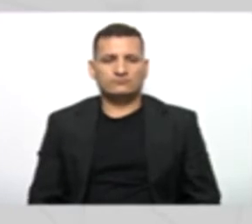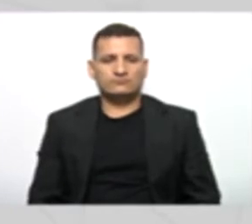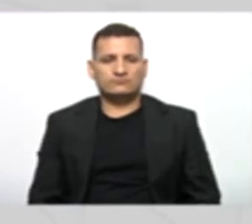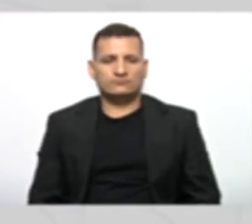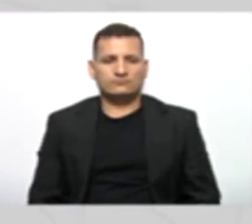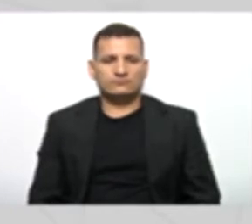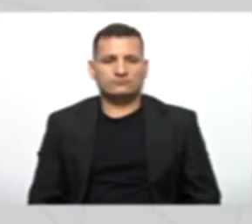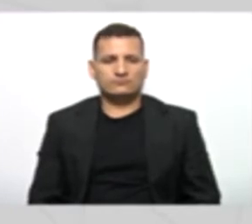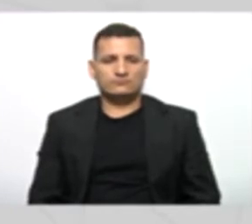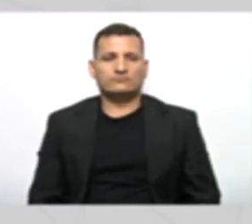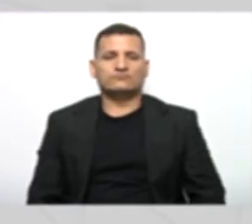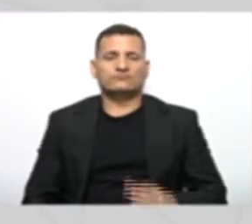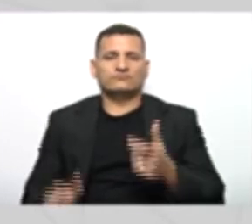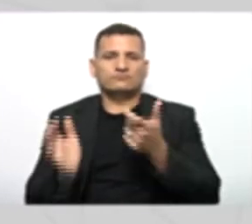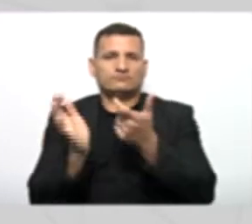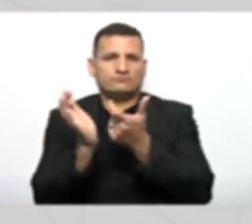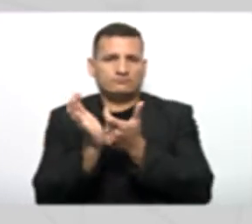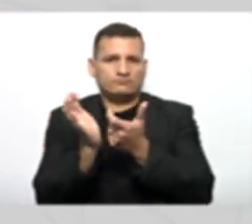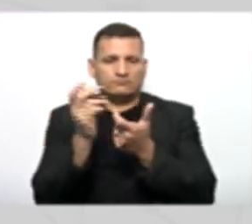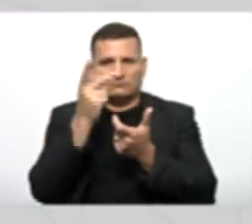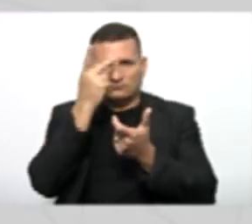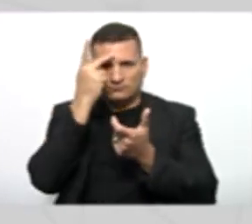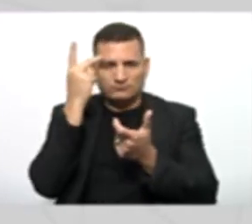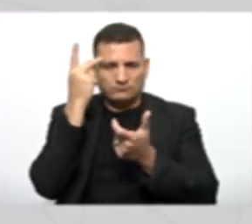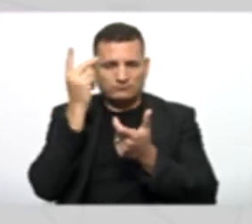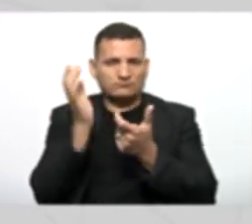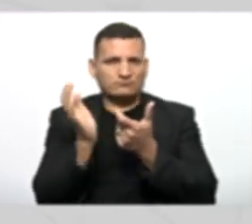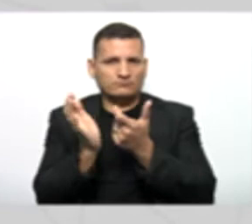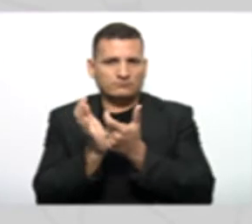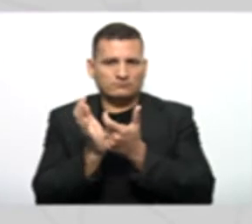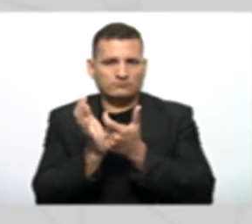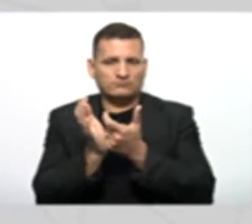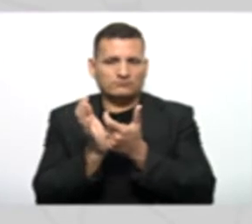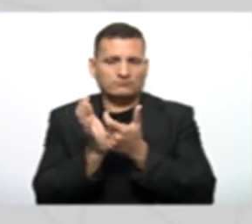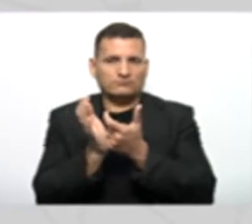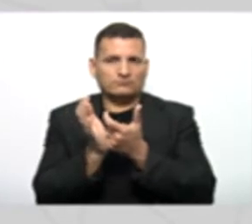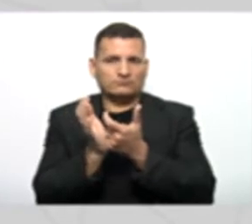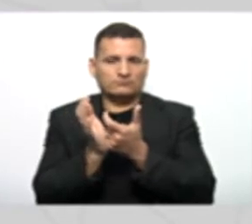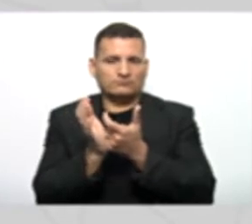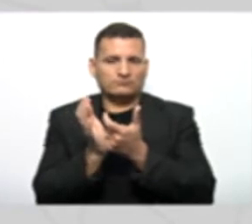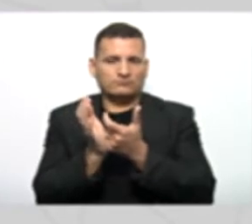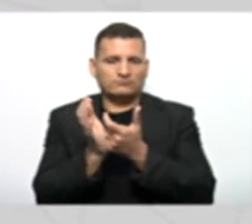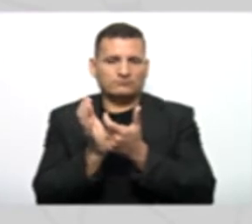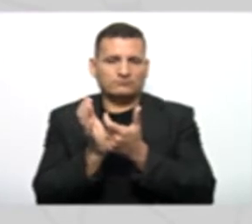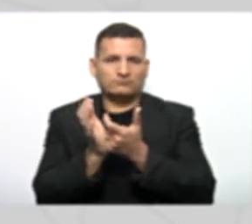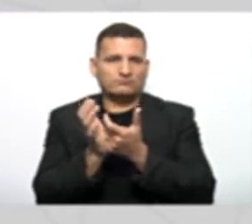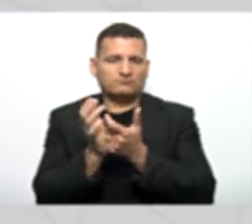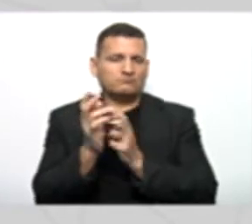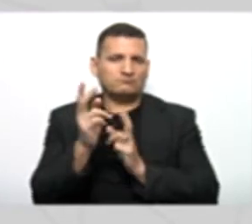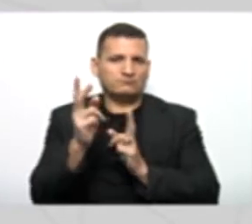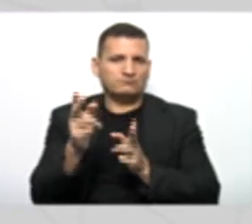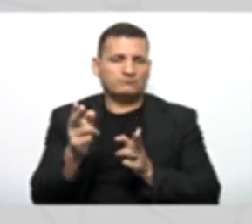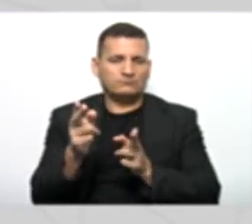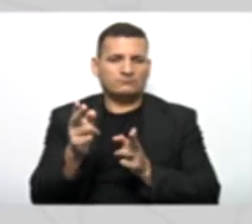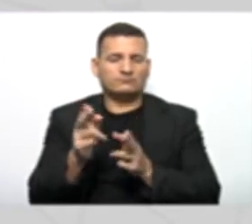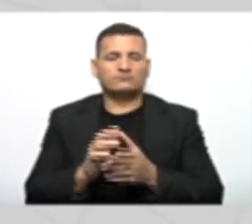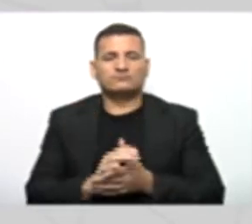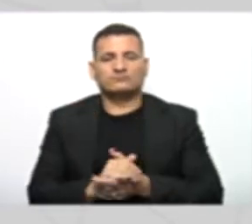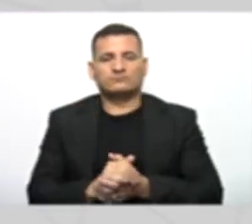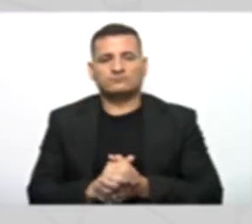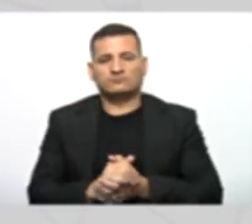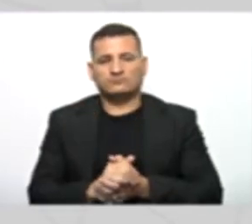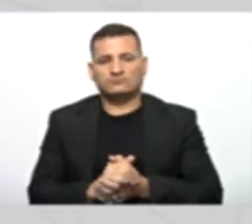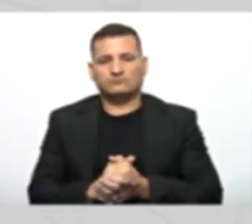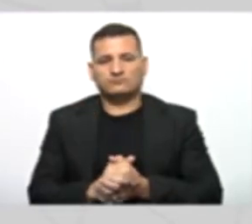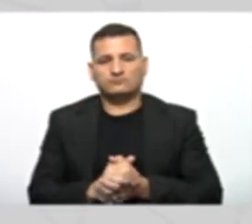Beleza, pessoal. A classe pessoa, basicamente, vai ser construída dessa forma. Nós poderíamos colocar,